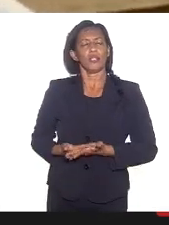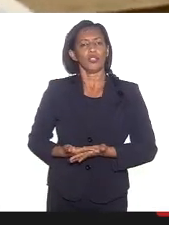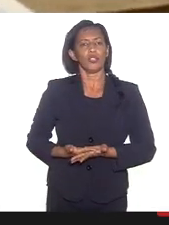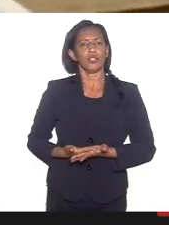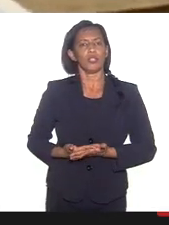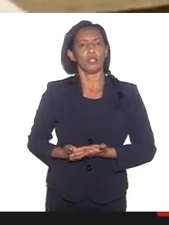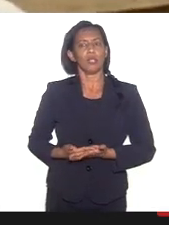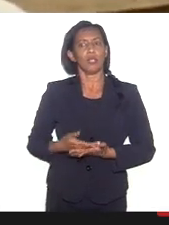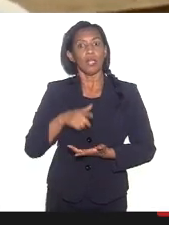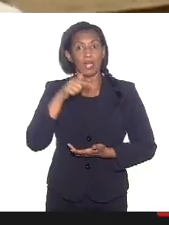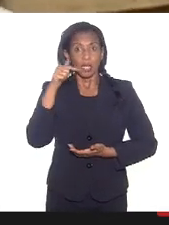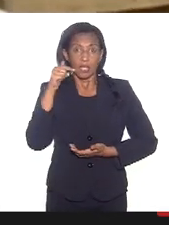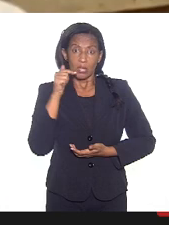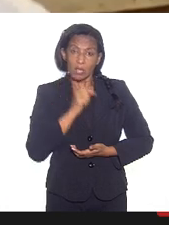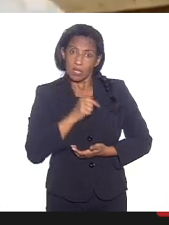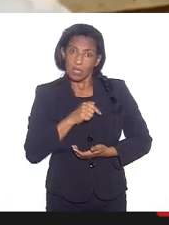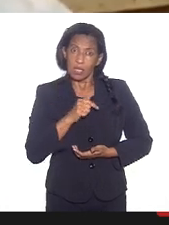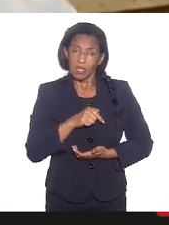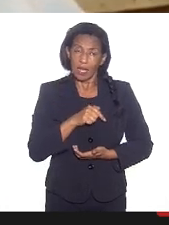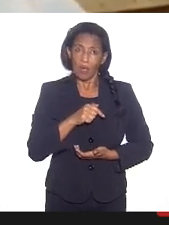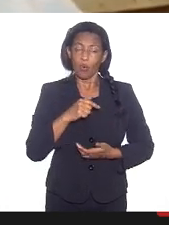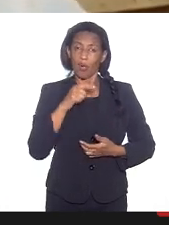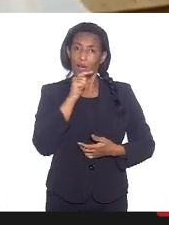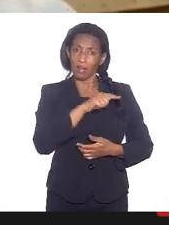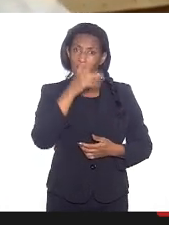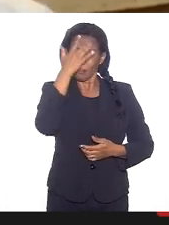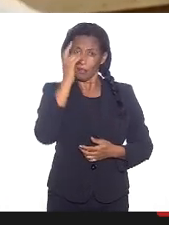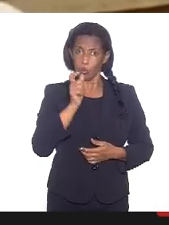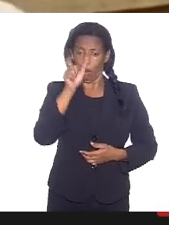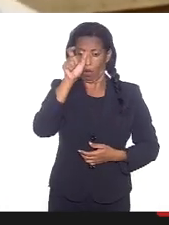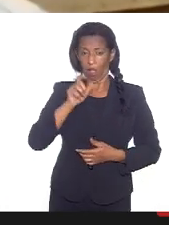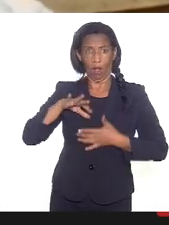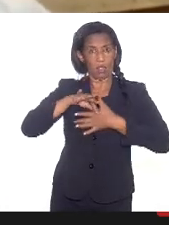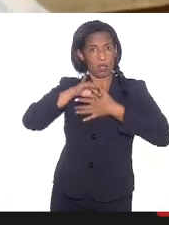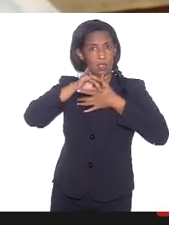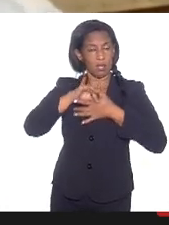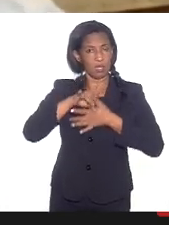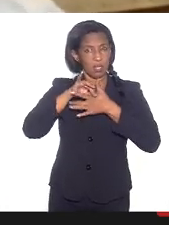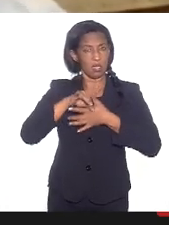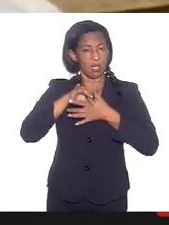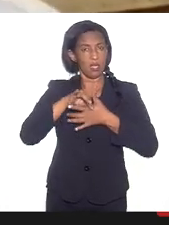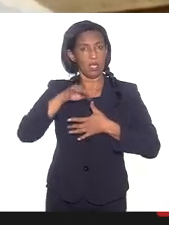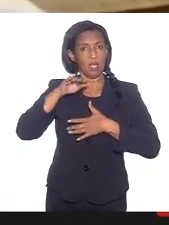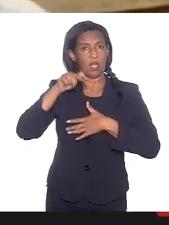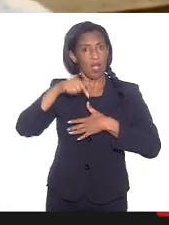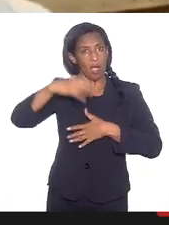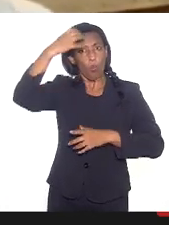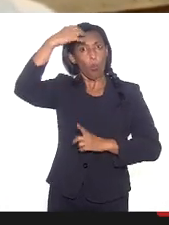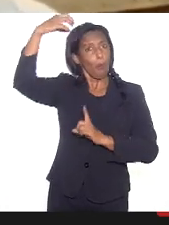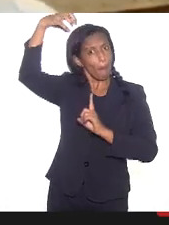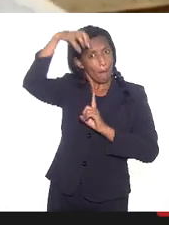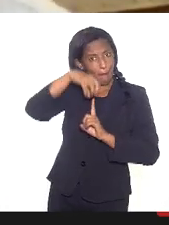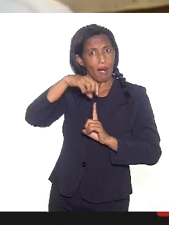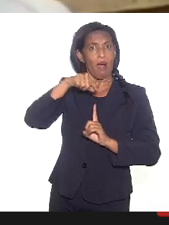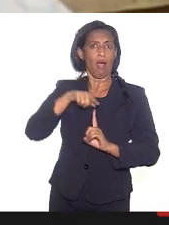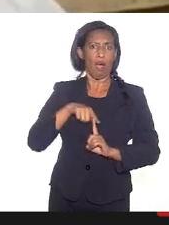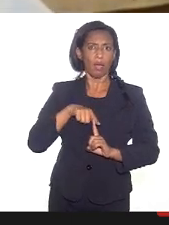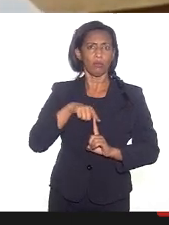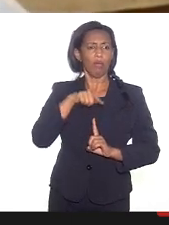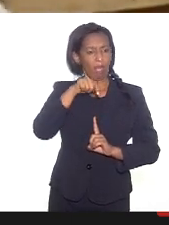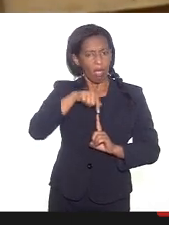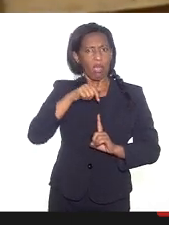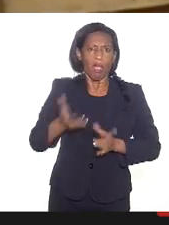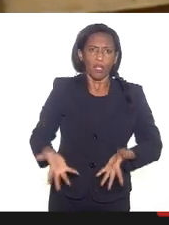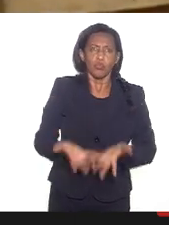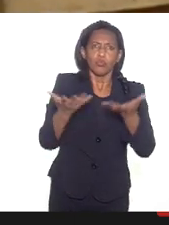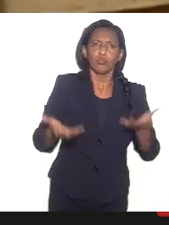aquele vândalo ali é o menos culpado de todos. o maior culpado de todos é quem os estimula.